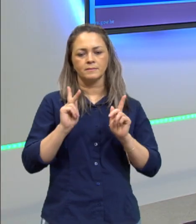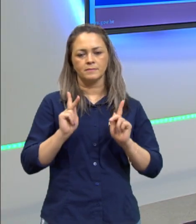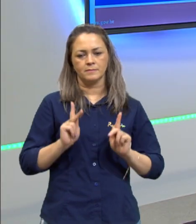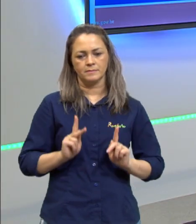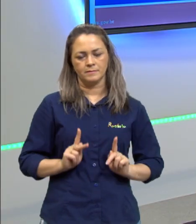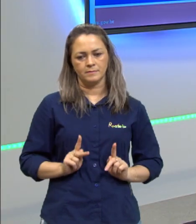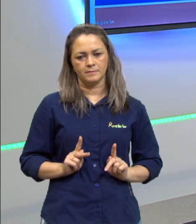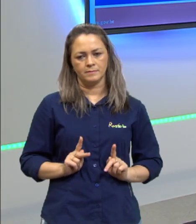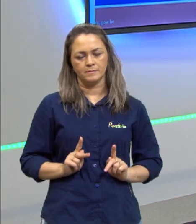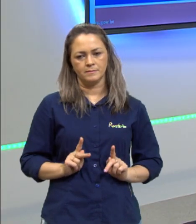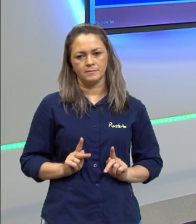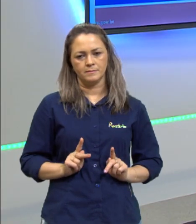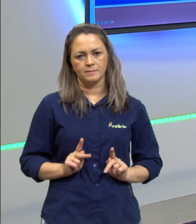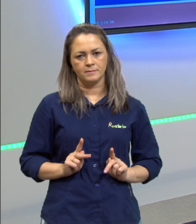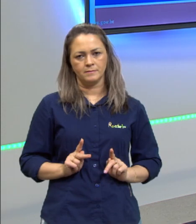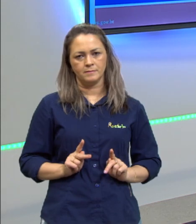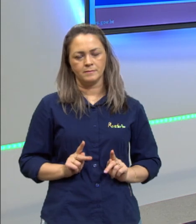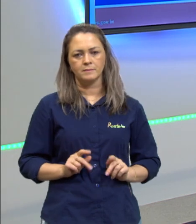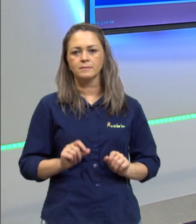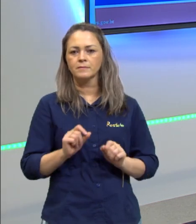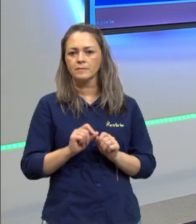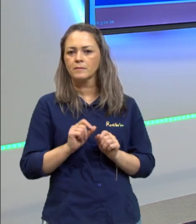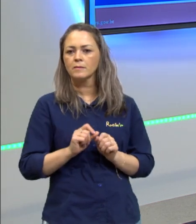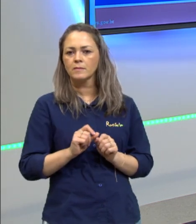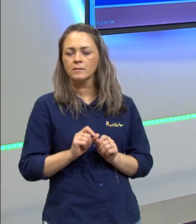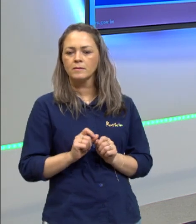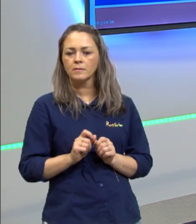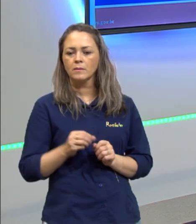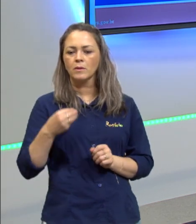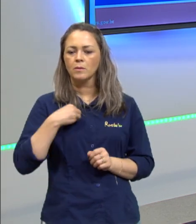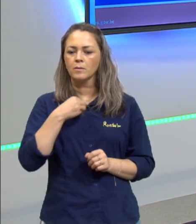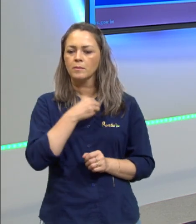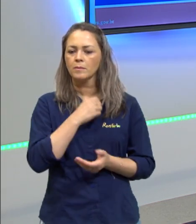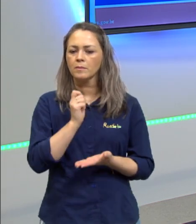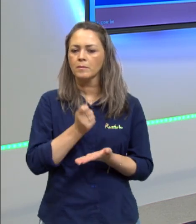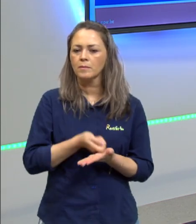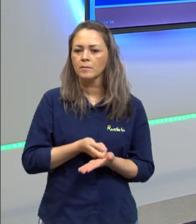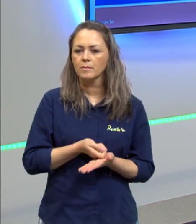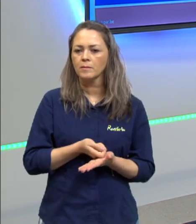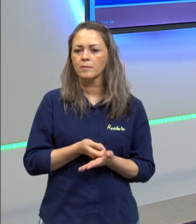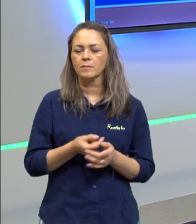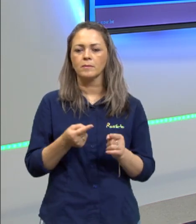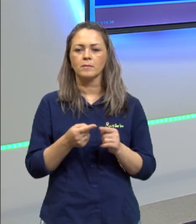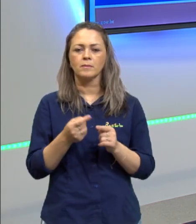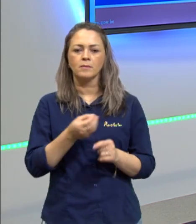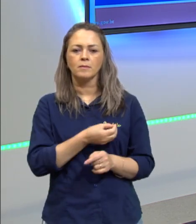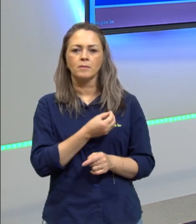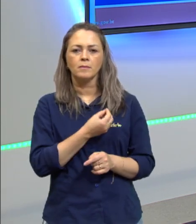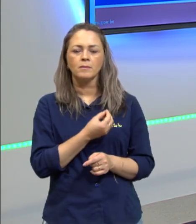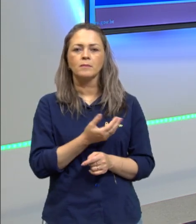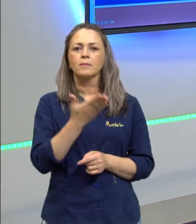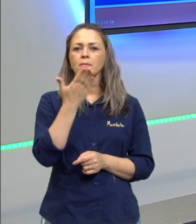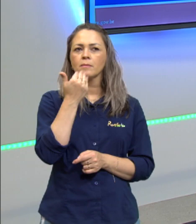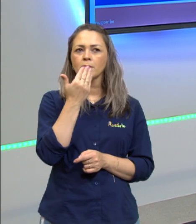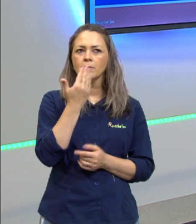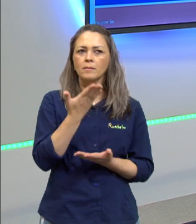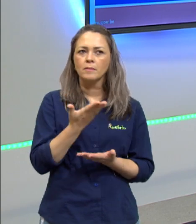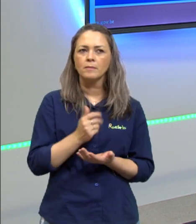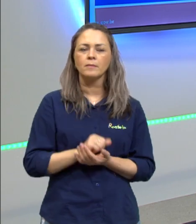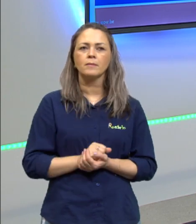seguindo as recomendações médicas sobre o estilo de vida e alimentação